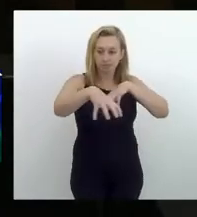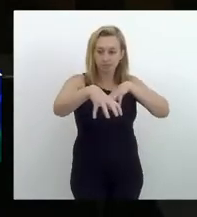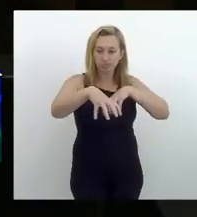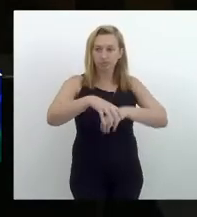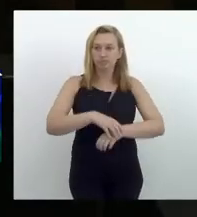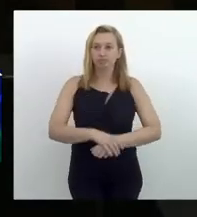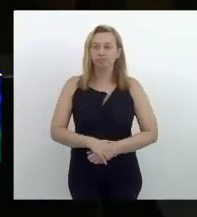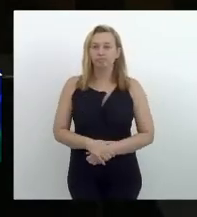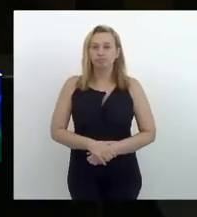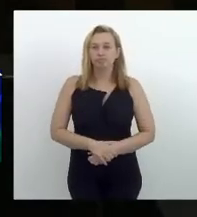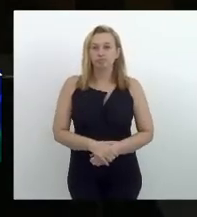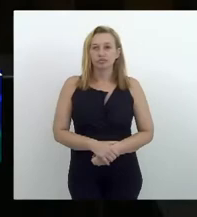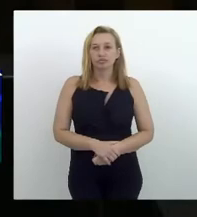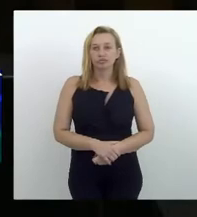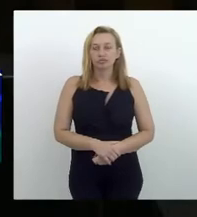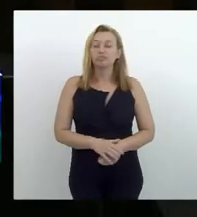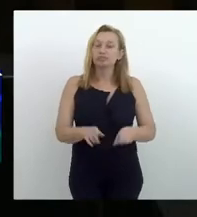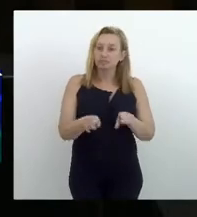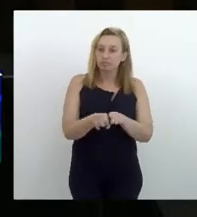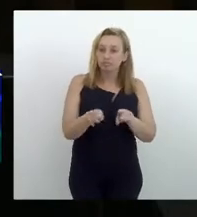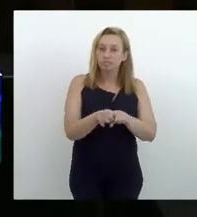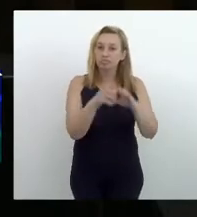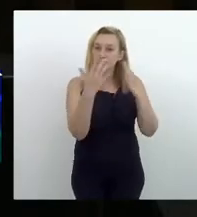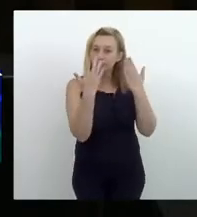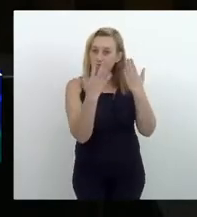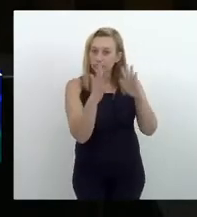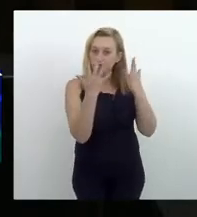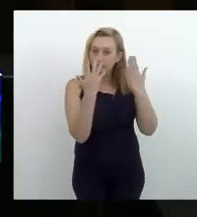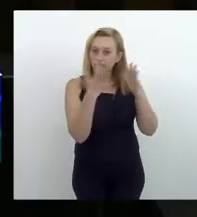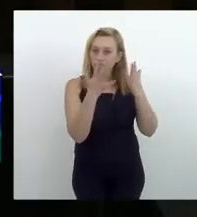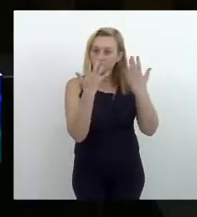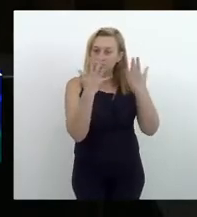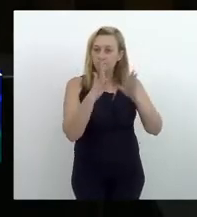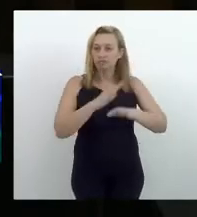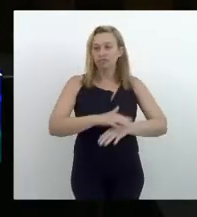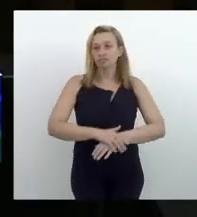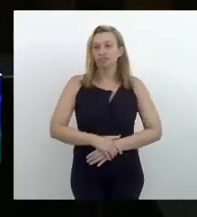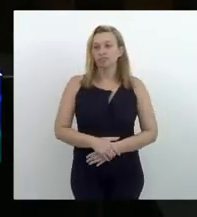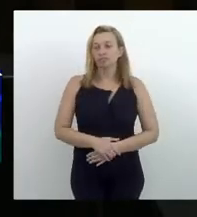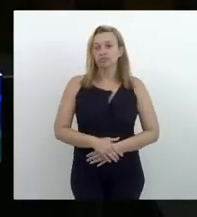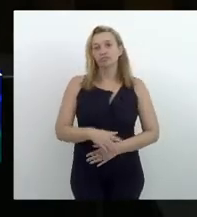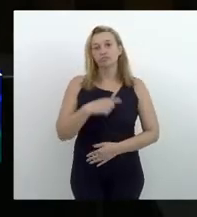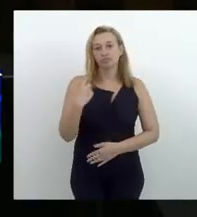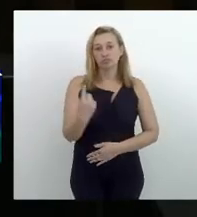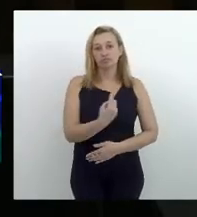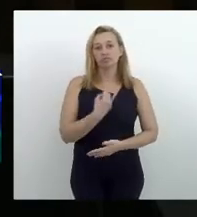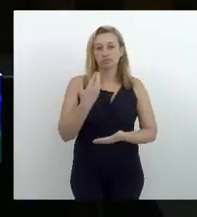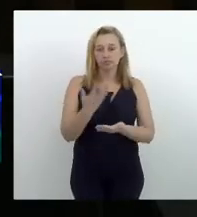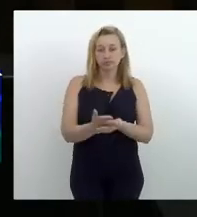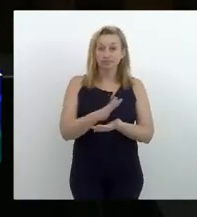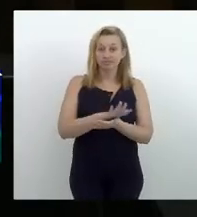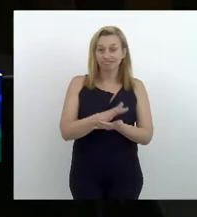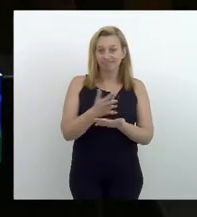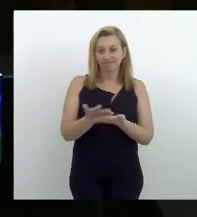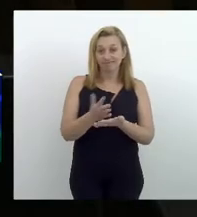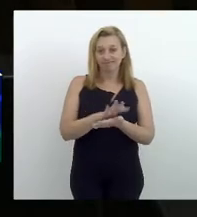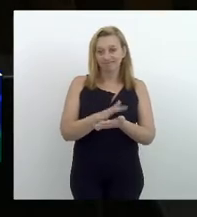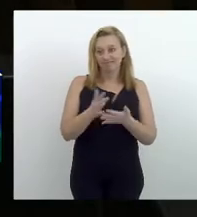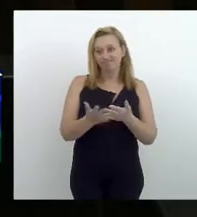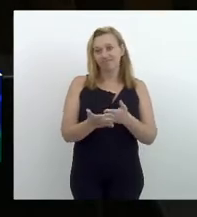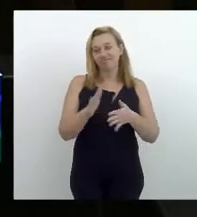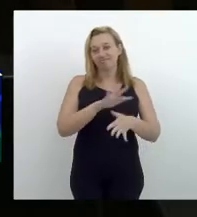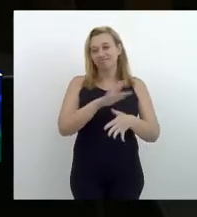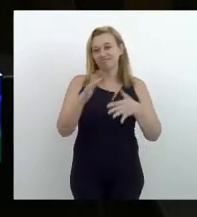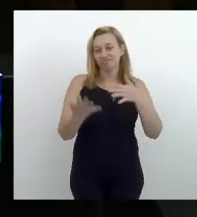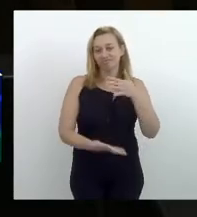queria também cumprimentar a nossa intérprete da linguagem de Libras